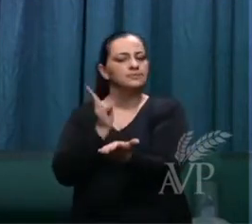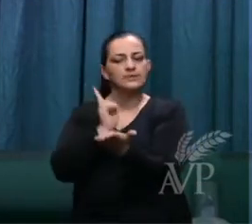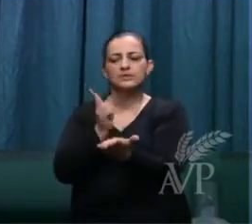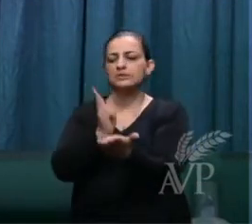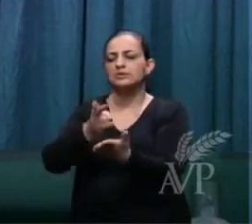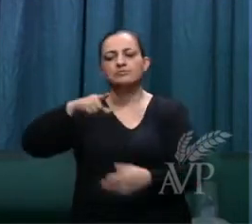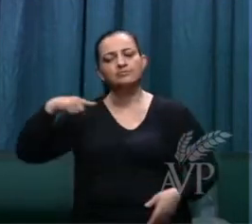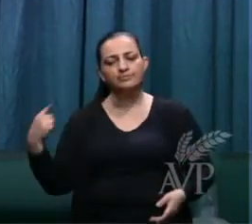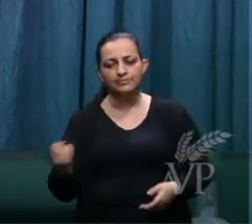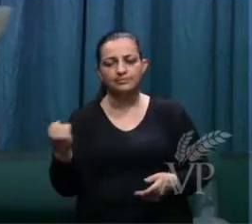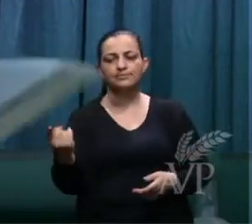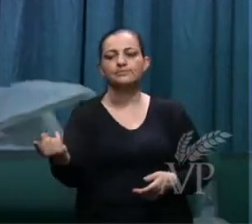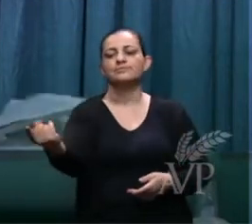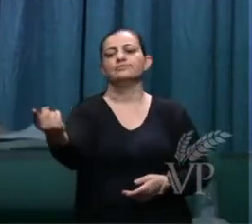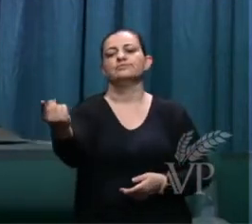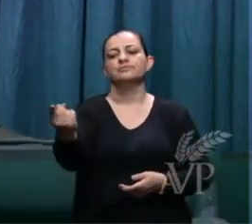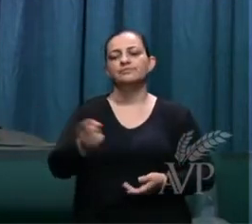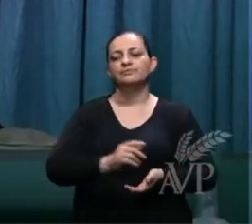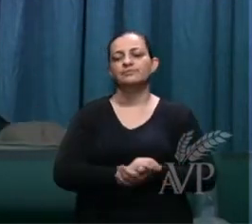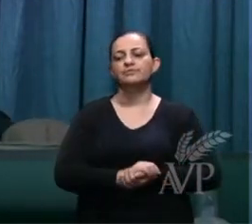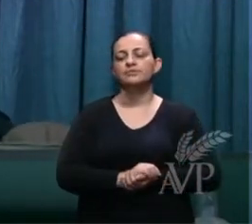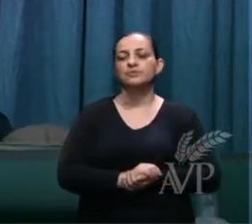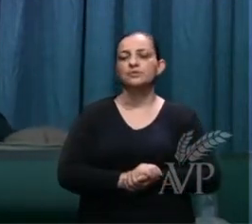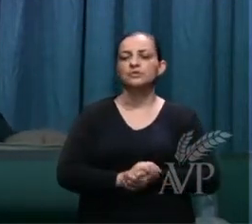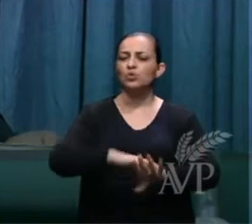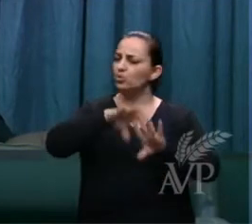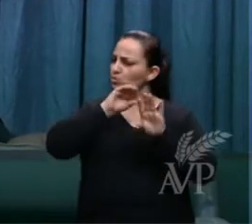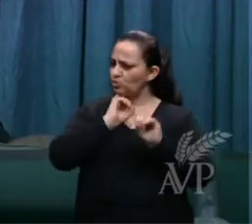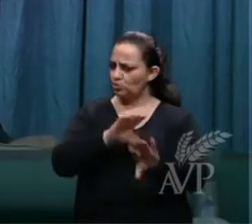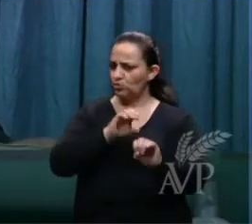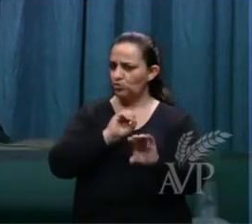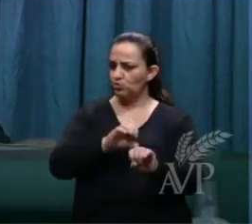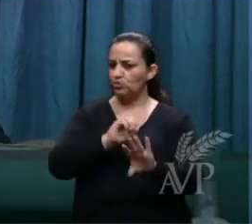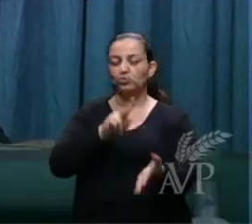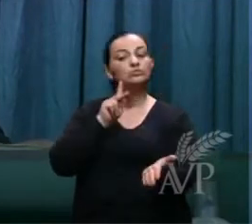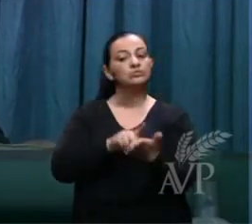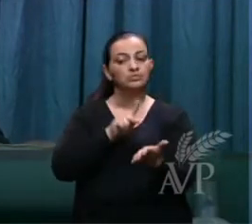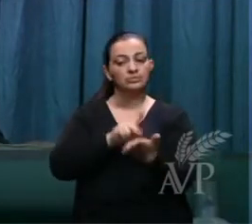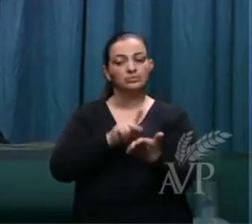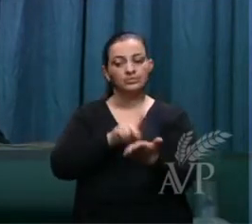eternamente os que ensina a verdade